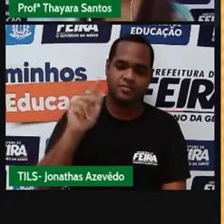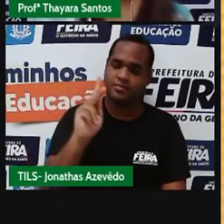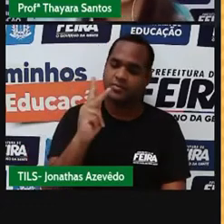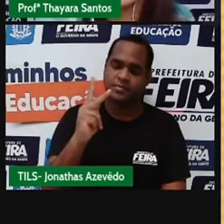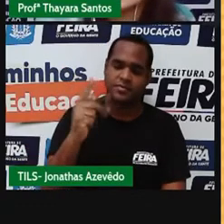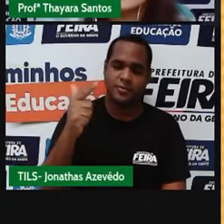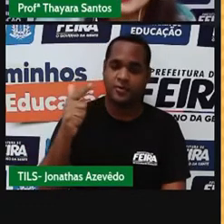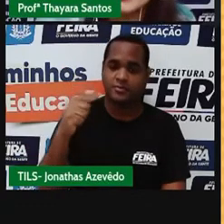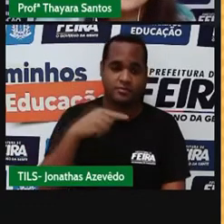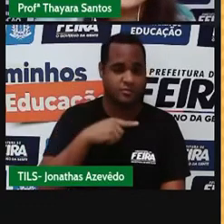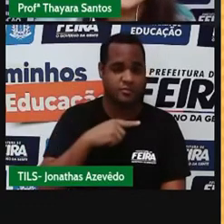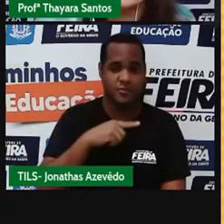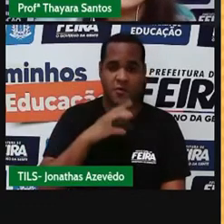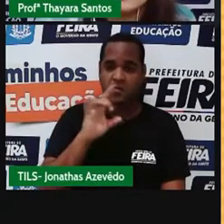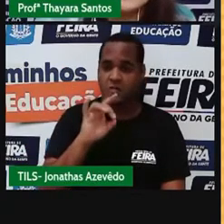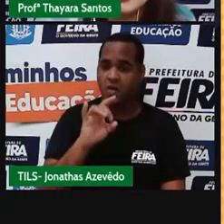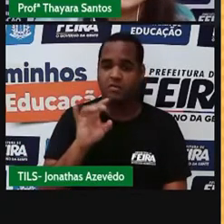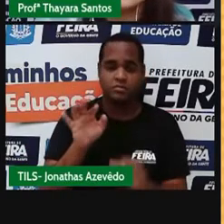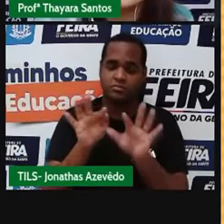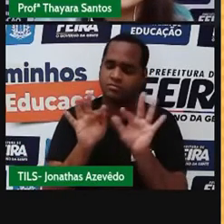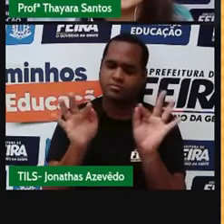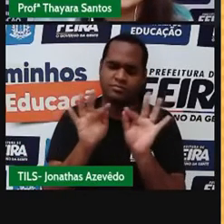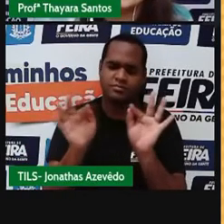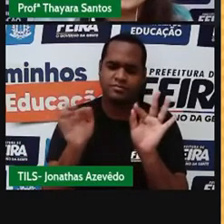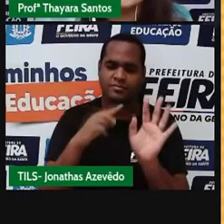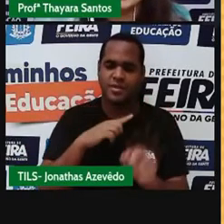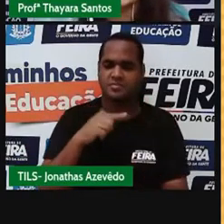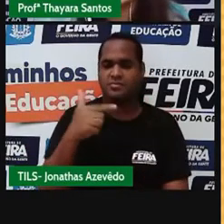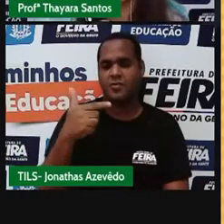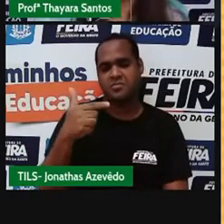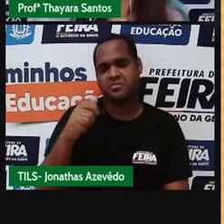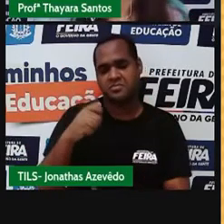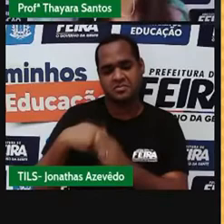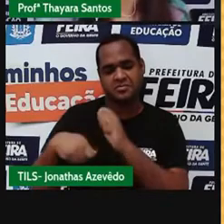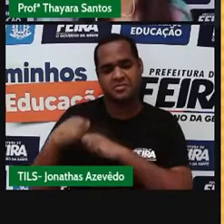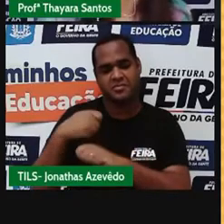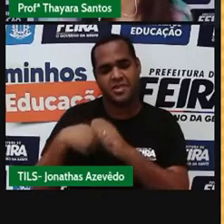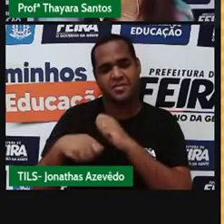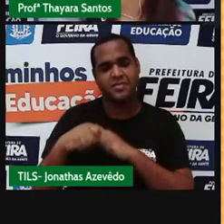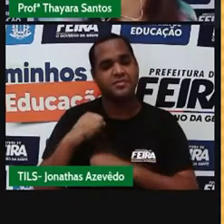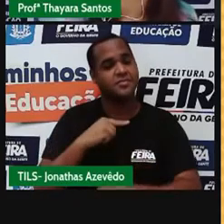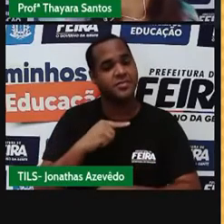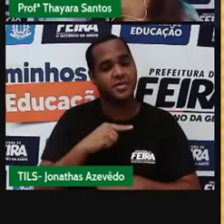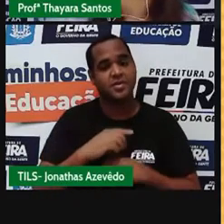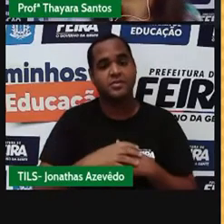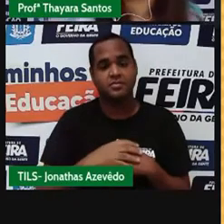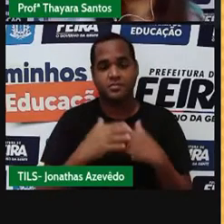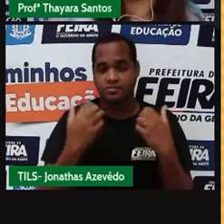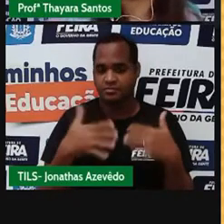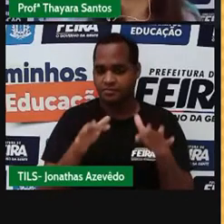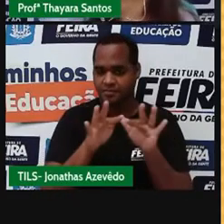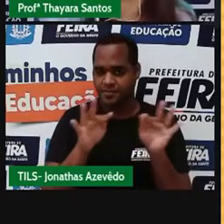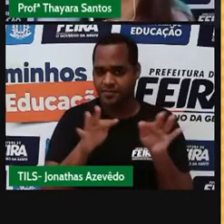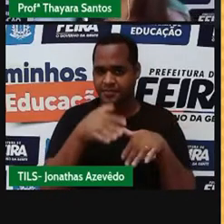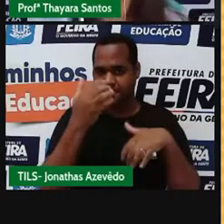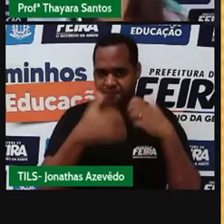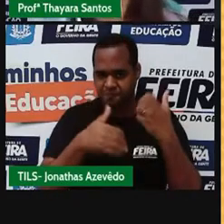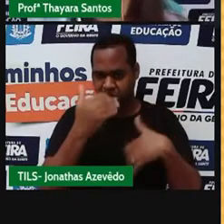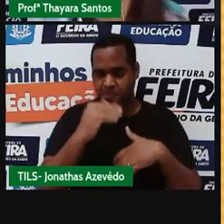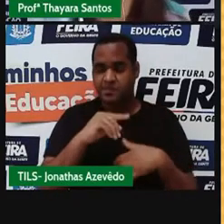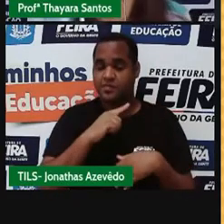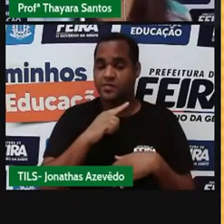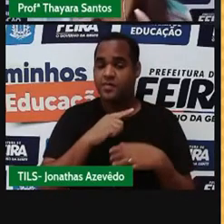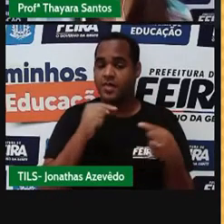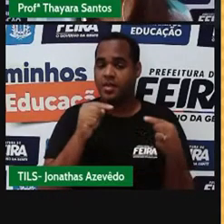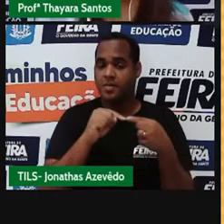hidrogênio formando ele. Tem dois átomos de hidrogênio. Então, substâncias puras, simples, são aquelas que são formadas